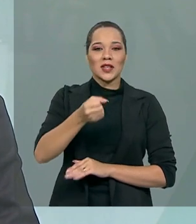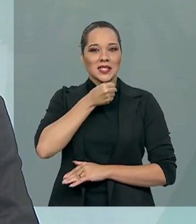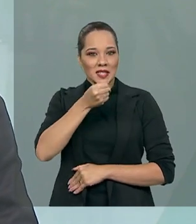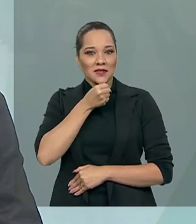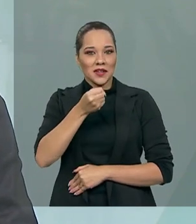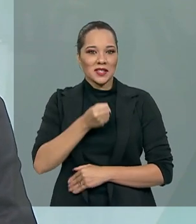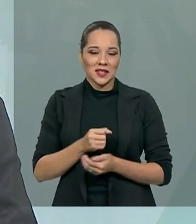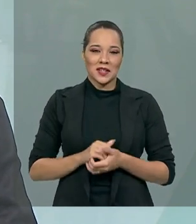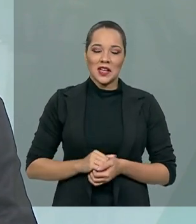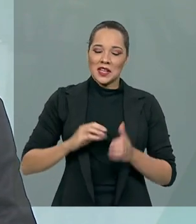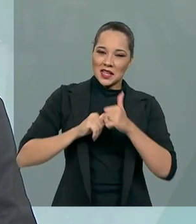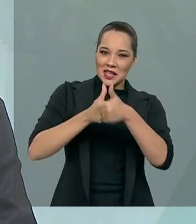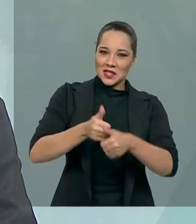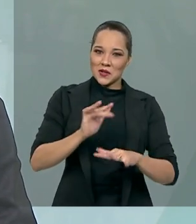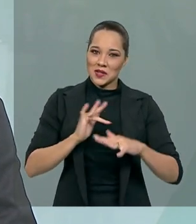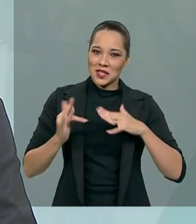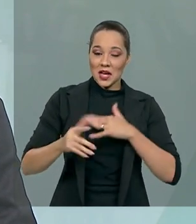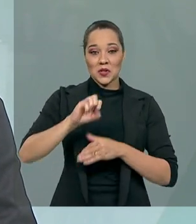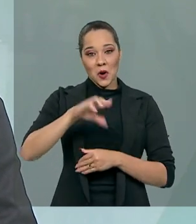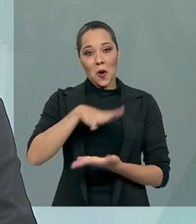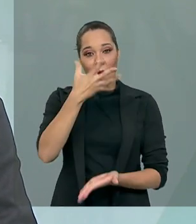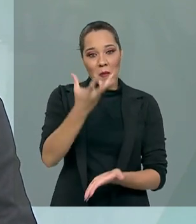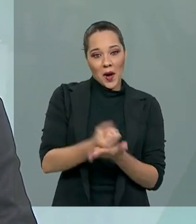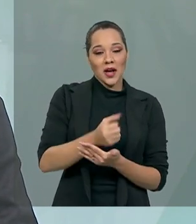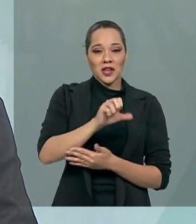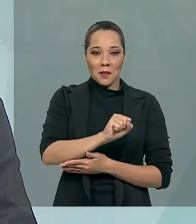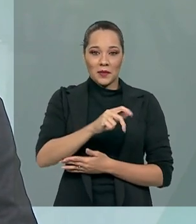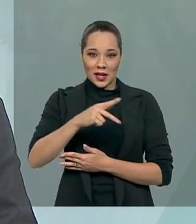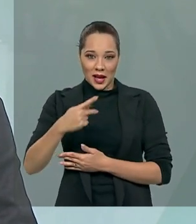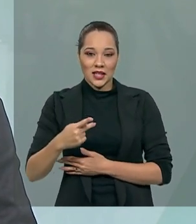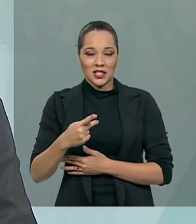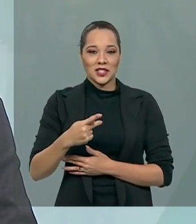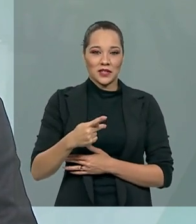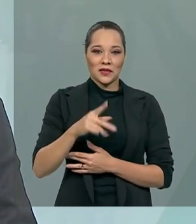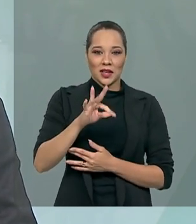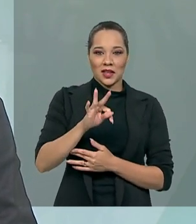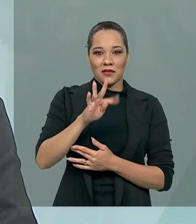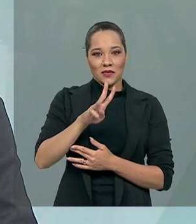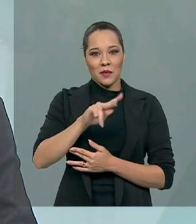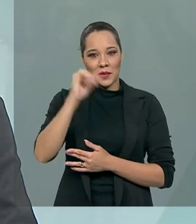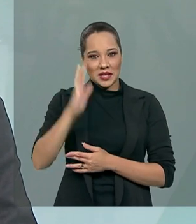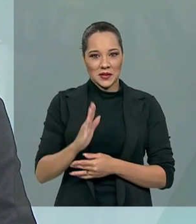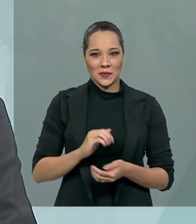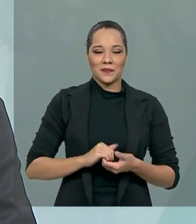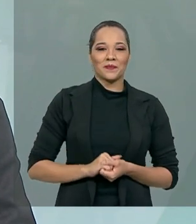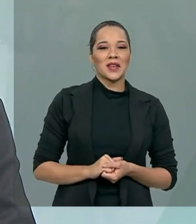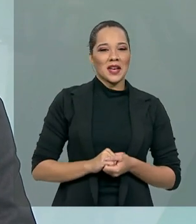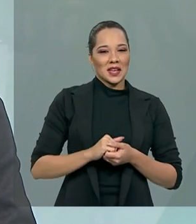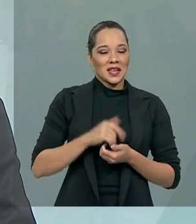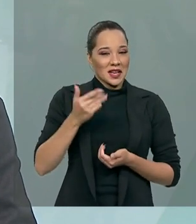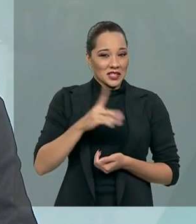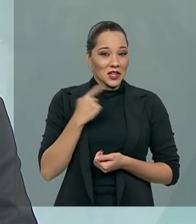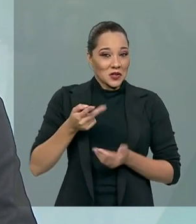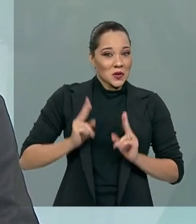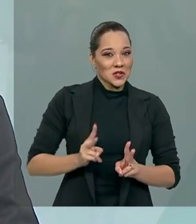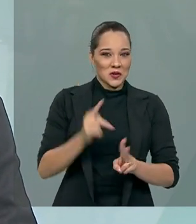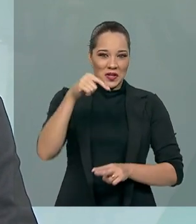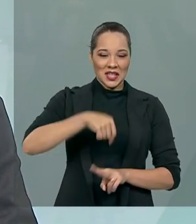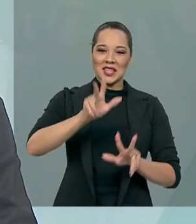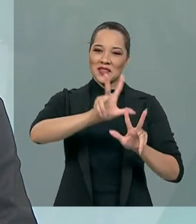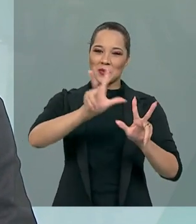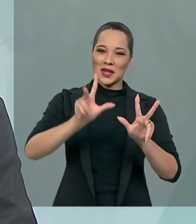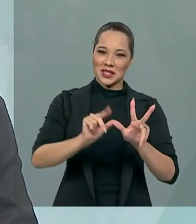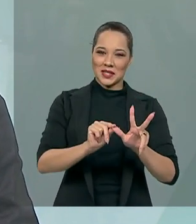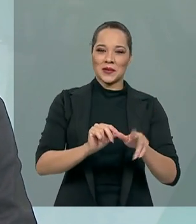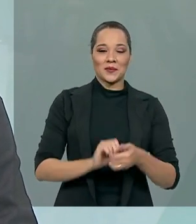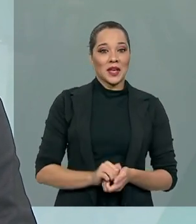entrevistas, siga nossas redes sociais ou baixe o TV Brasil EBC Play. E o Brasil continua em pauta aqui na TV